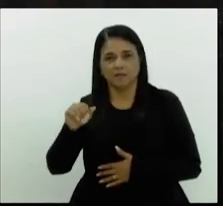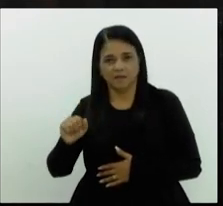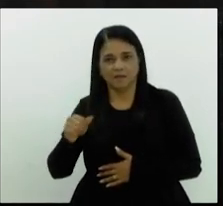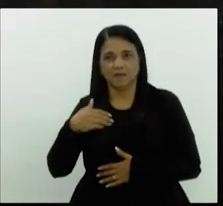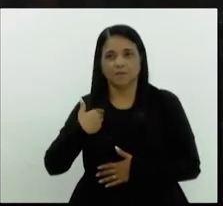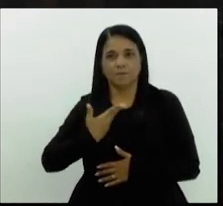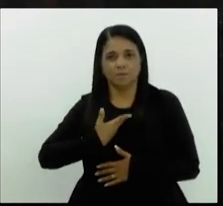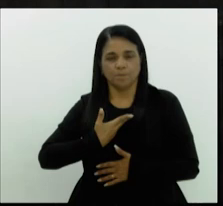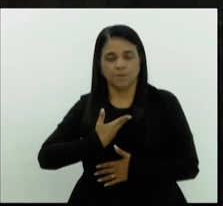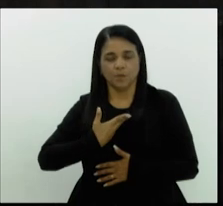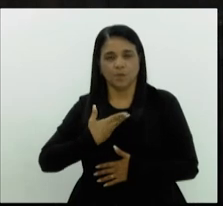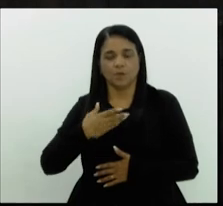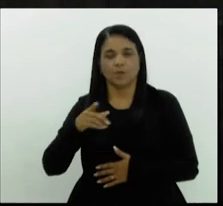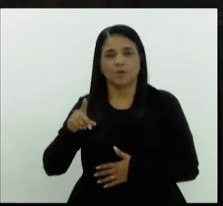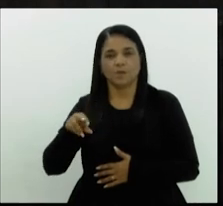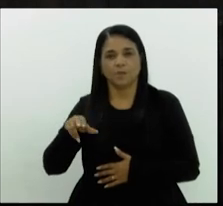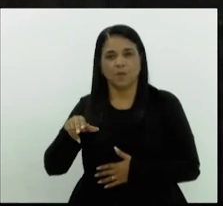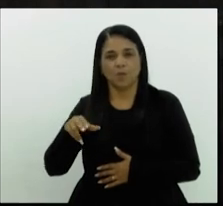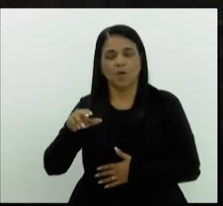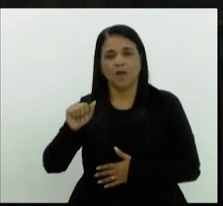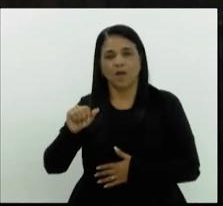meu irmão Adair,